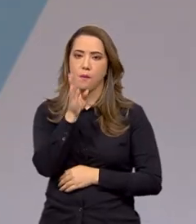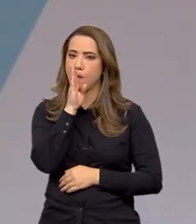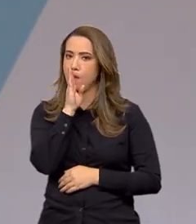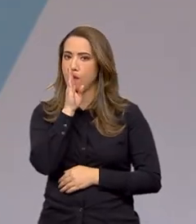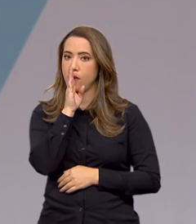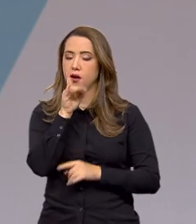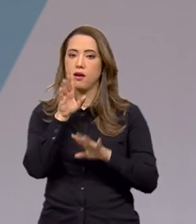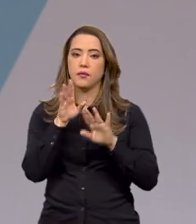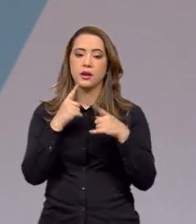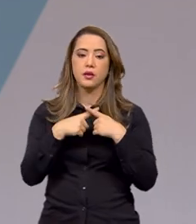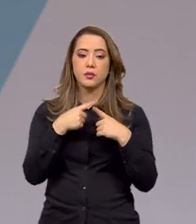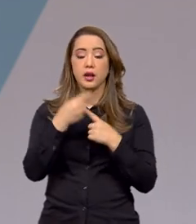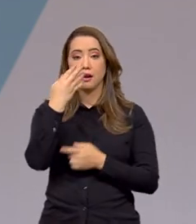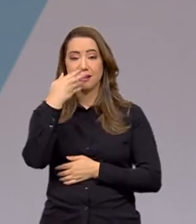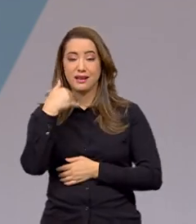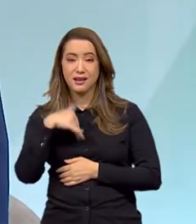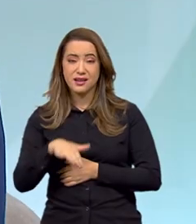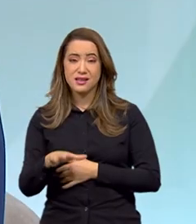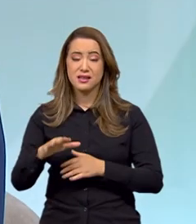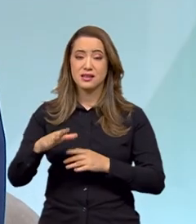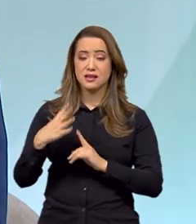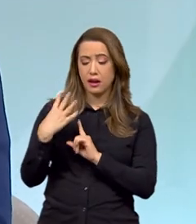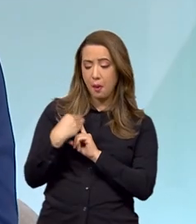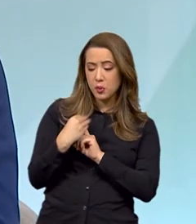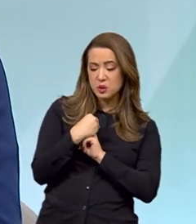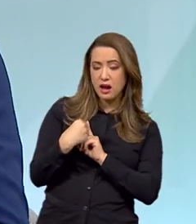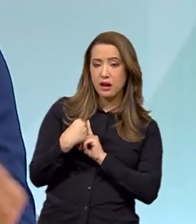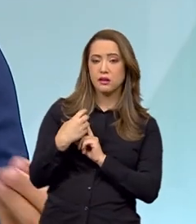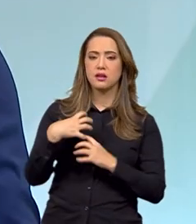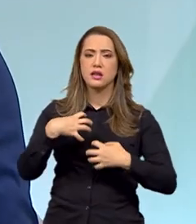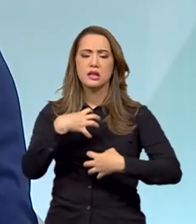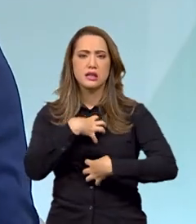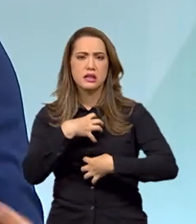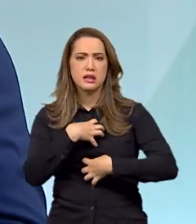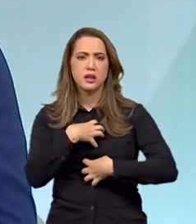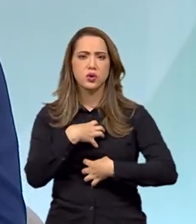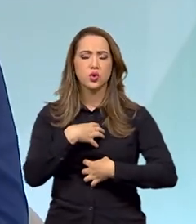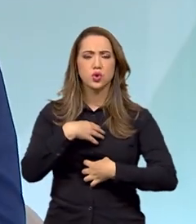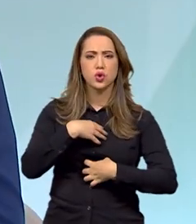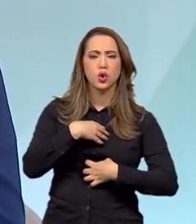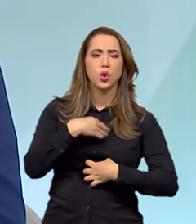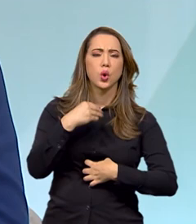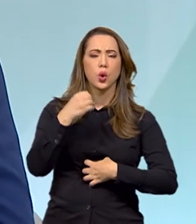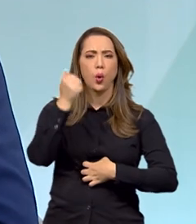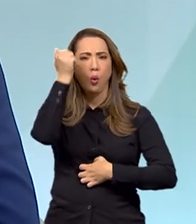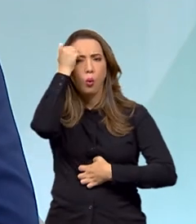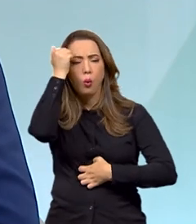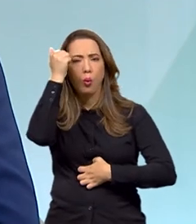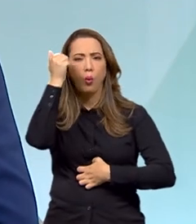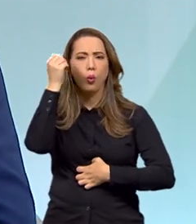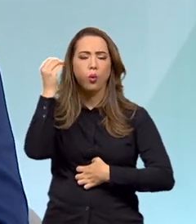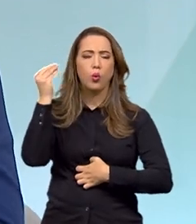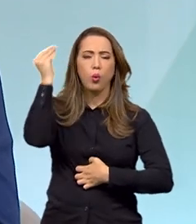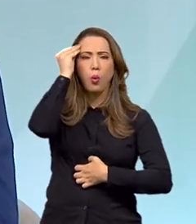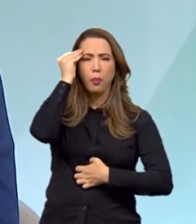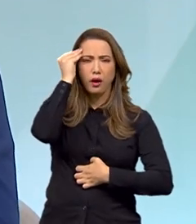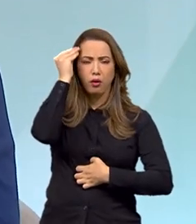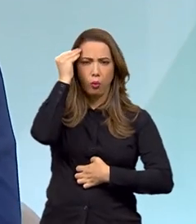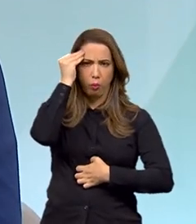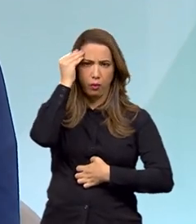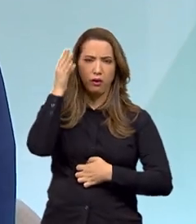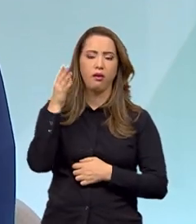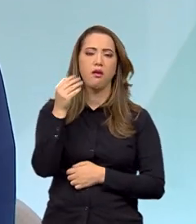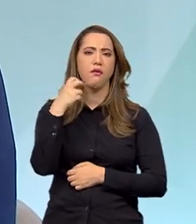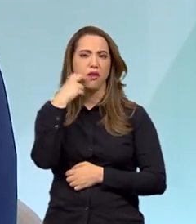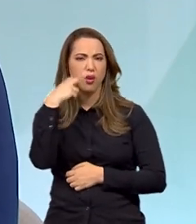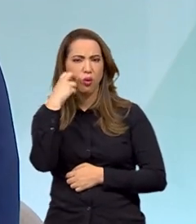porque lembre que a criança que foi abusada, ela sente culpa, vergonha e medo. Mesmo ela sendo vítima, ela se sente culpada.